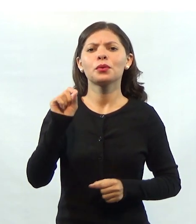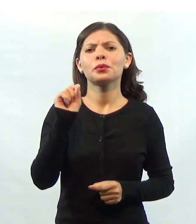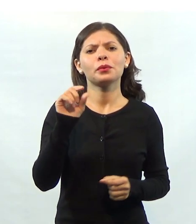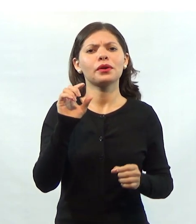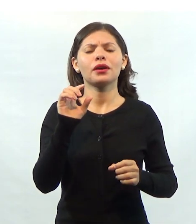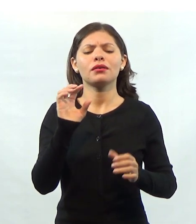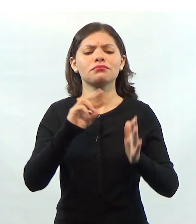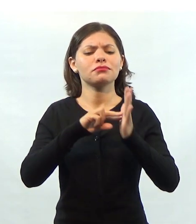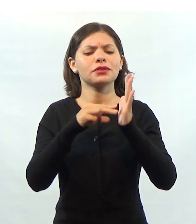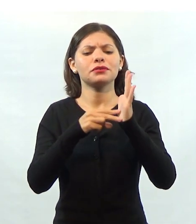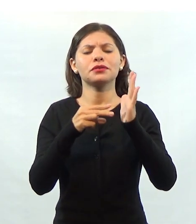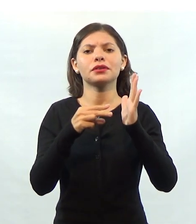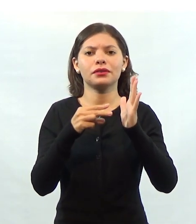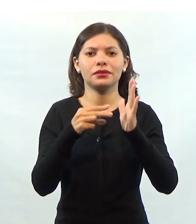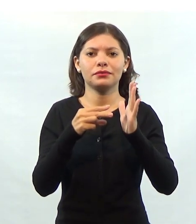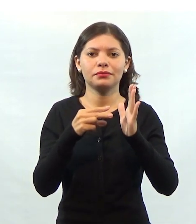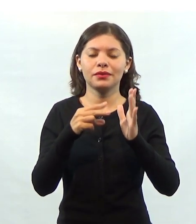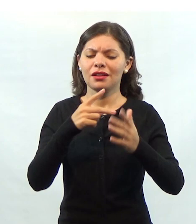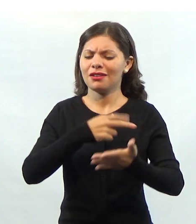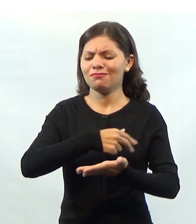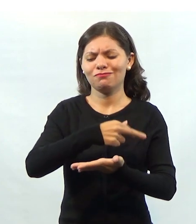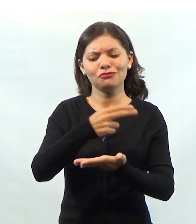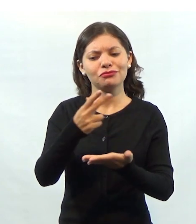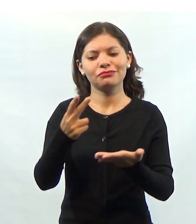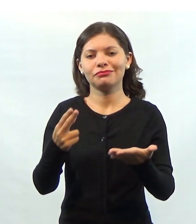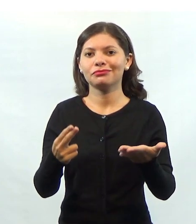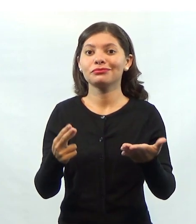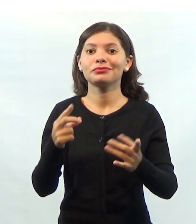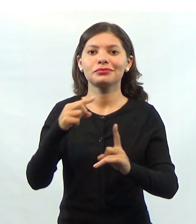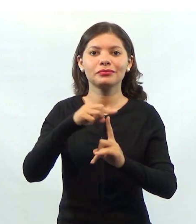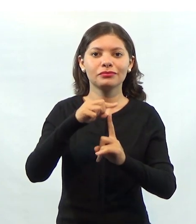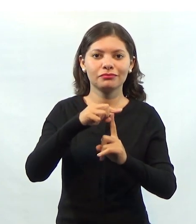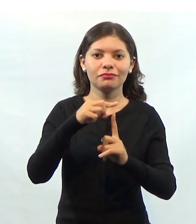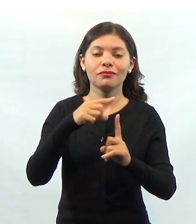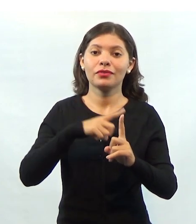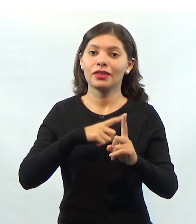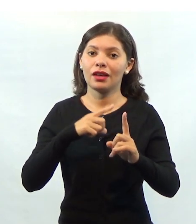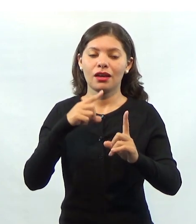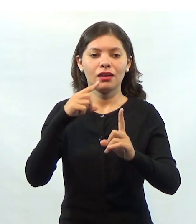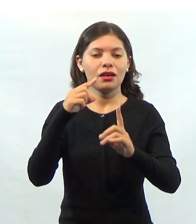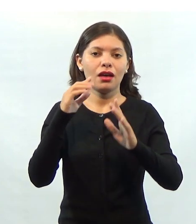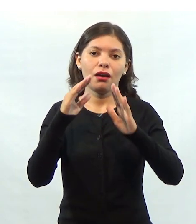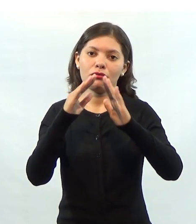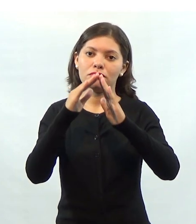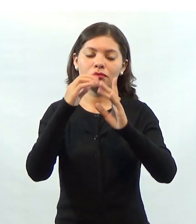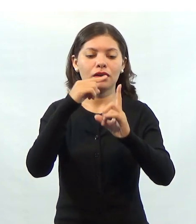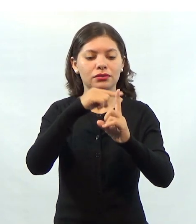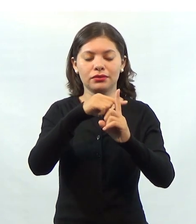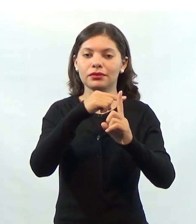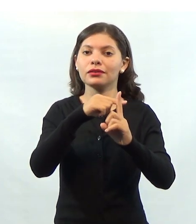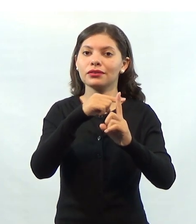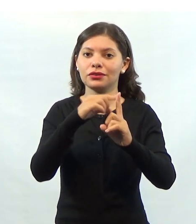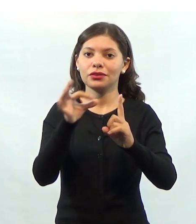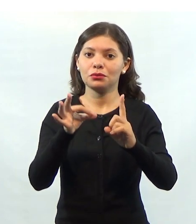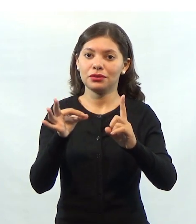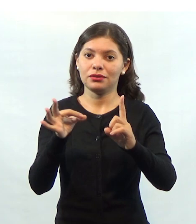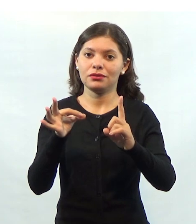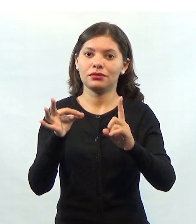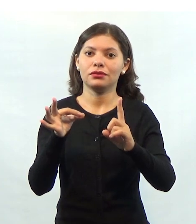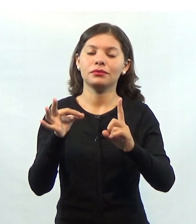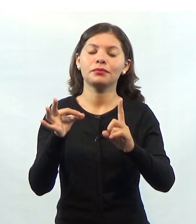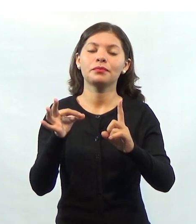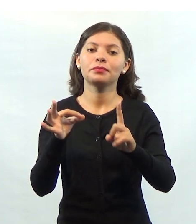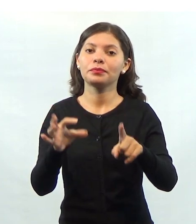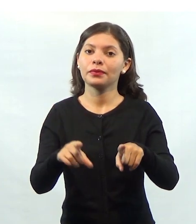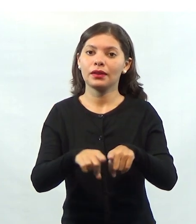essas organizações? Nós podemos ter diversos tipos de organização. Igreja é organização. Nós podemos ter